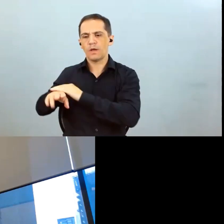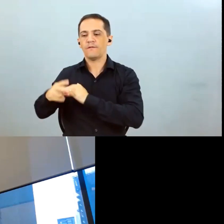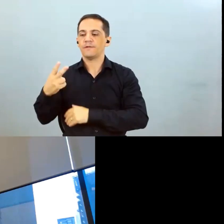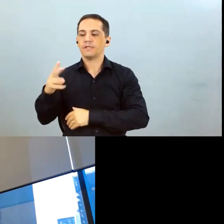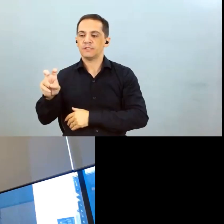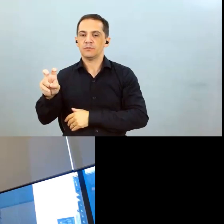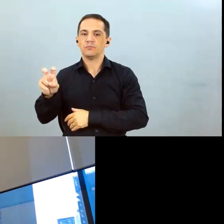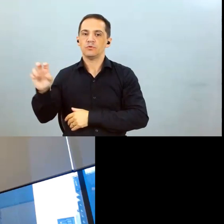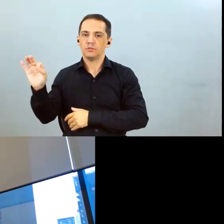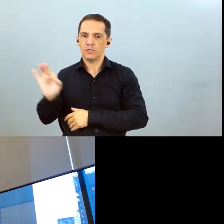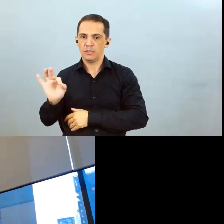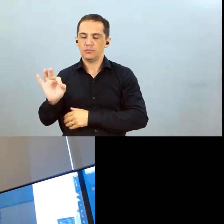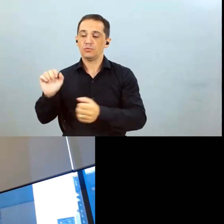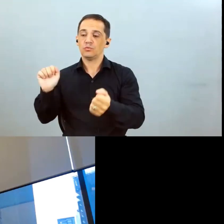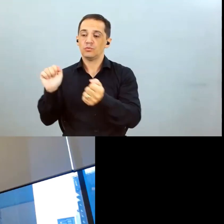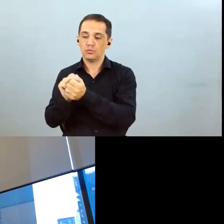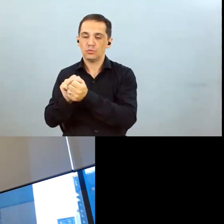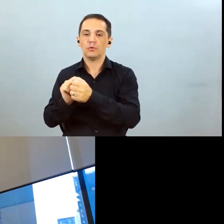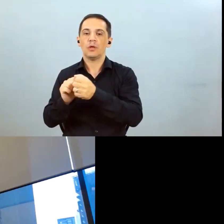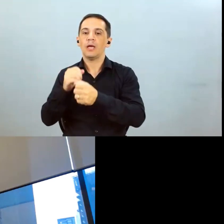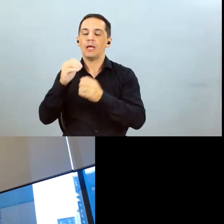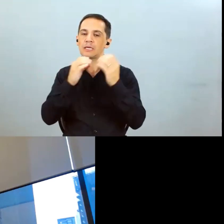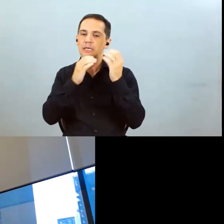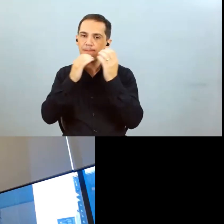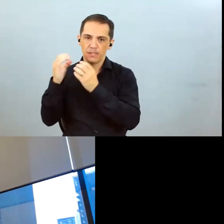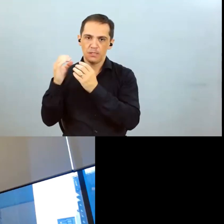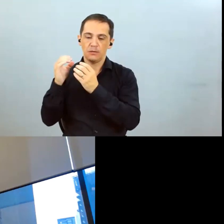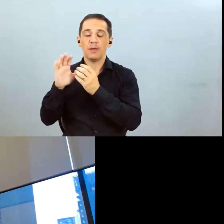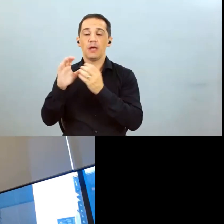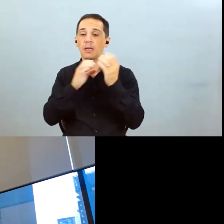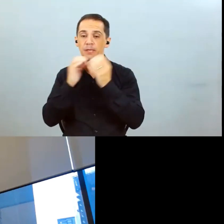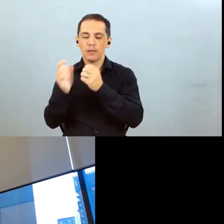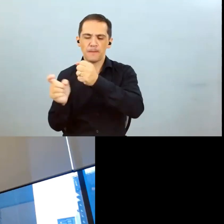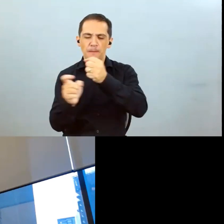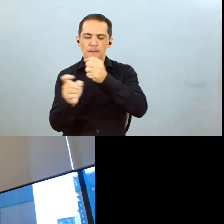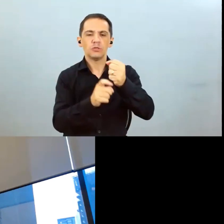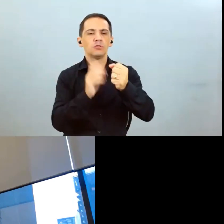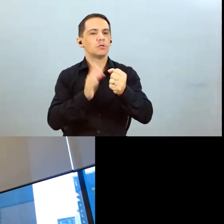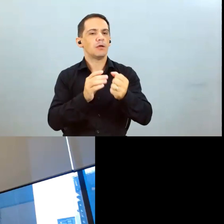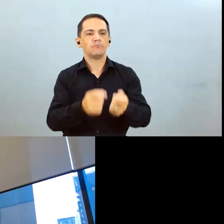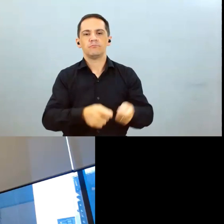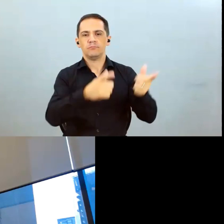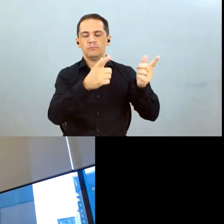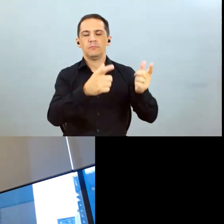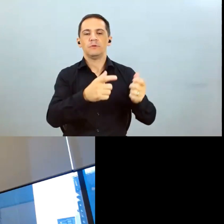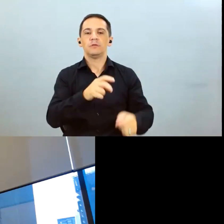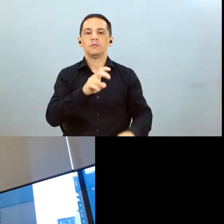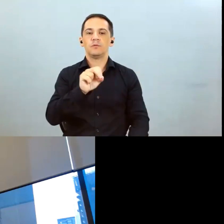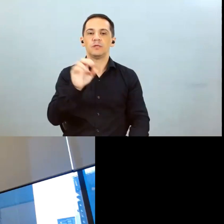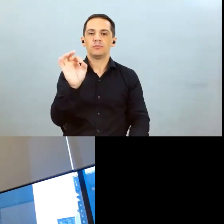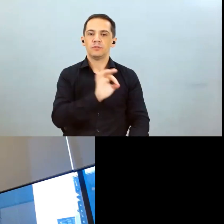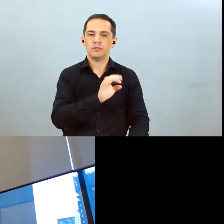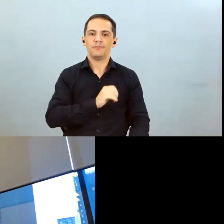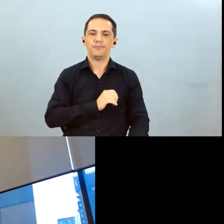e o milho durante a colheita a gente entrega 50% nós já estamos 61% vendido do milho então esse milho está